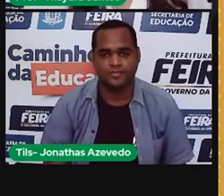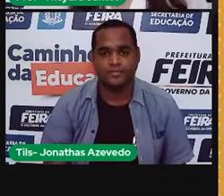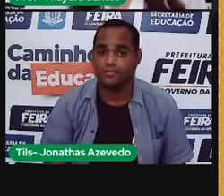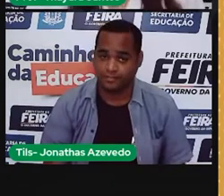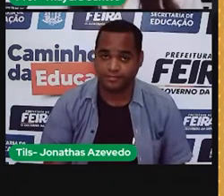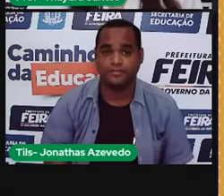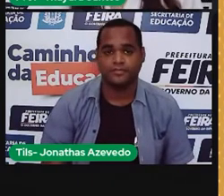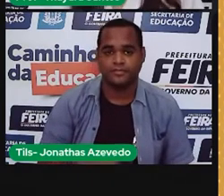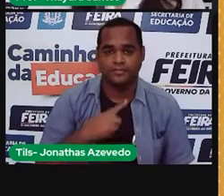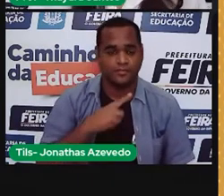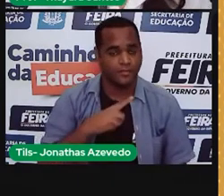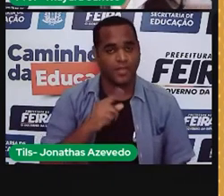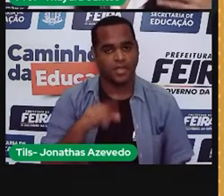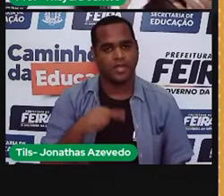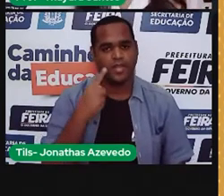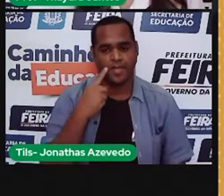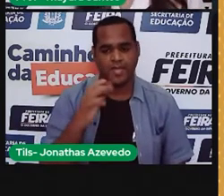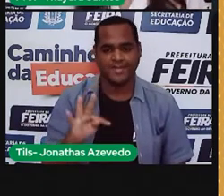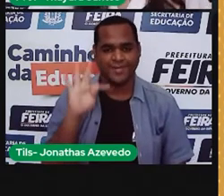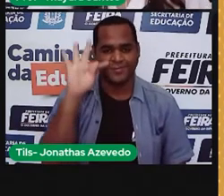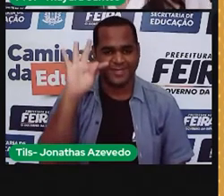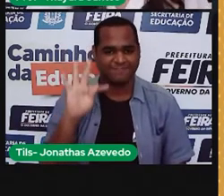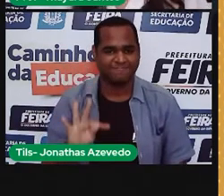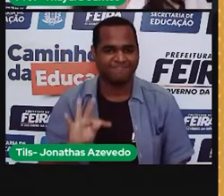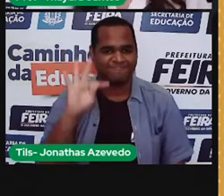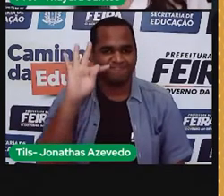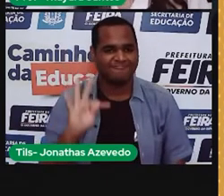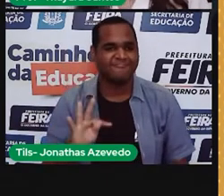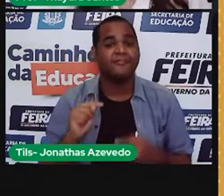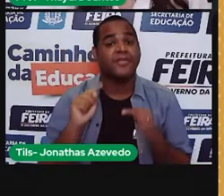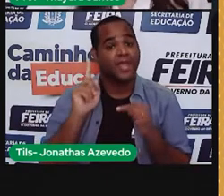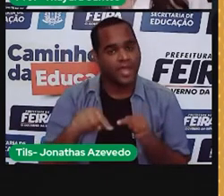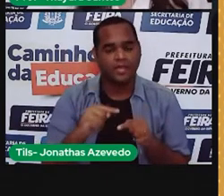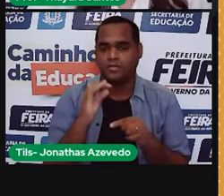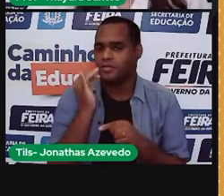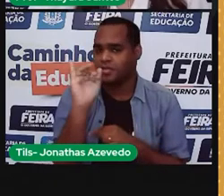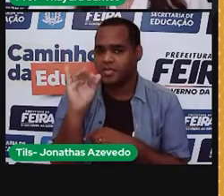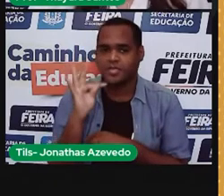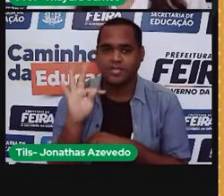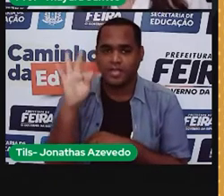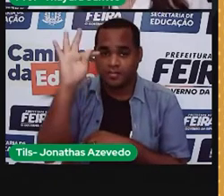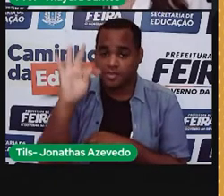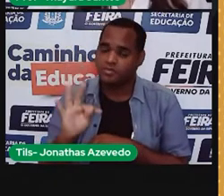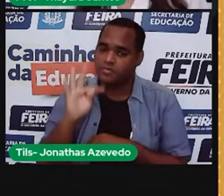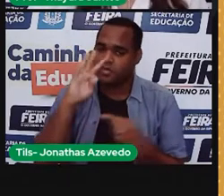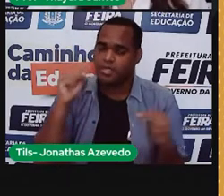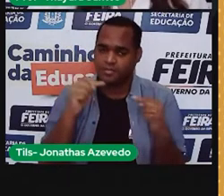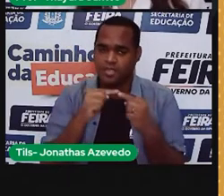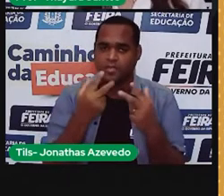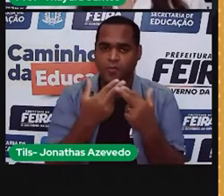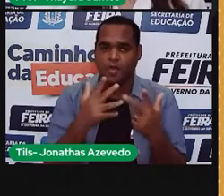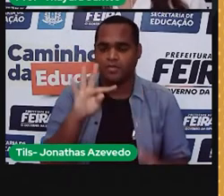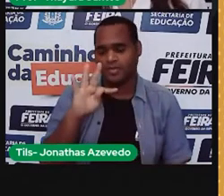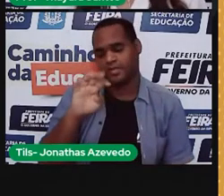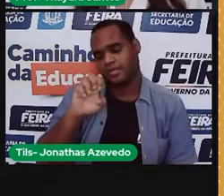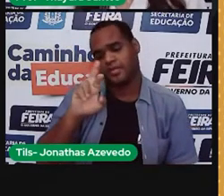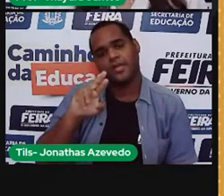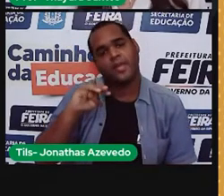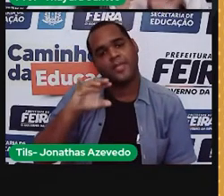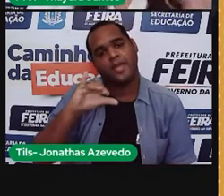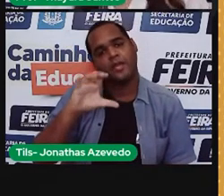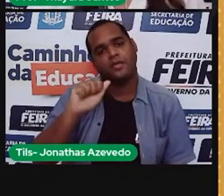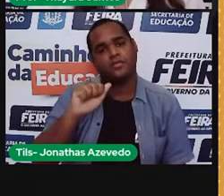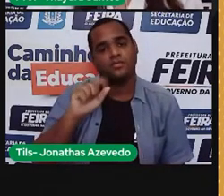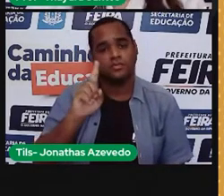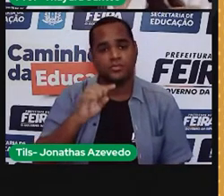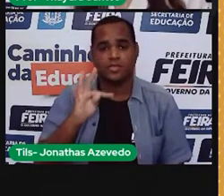Agora a gente tem aqui a energia térmica. A energia térmica está relacionada com a temperatura. Olha o nomezinho aqui dela, térmica.